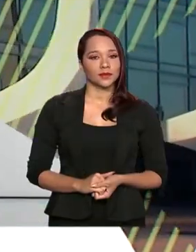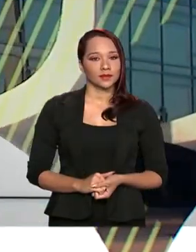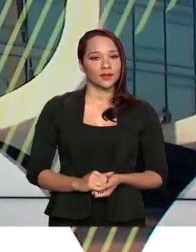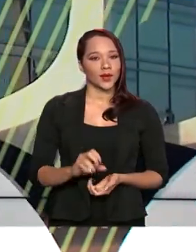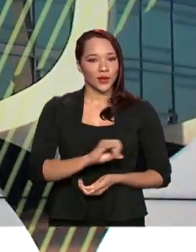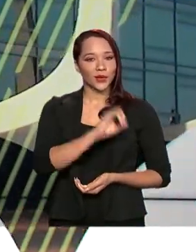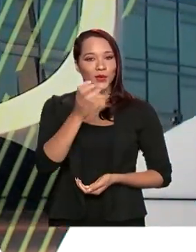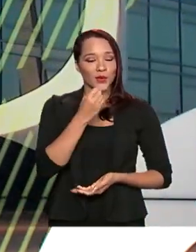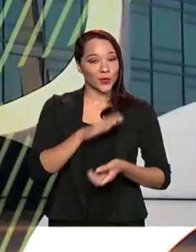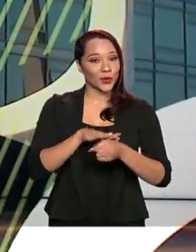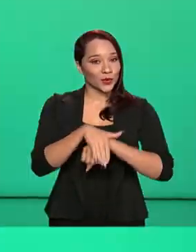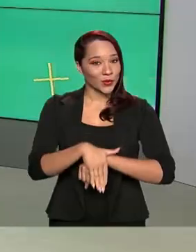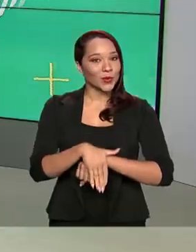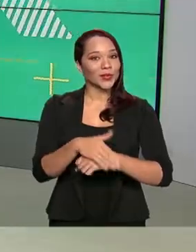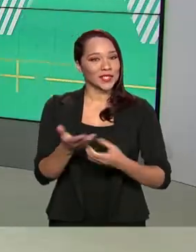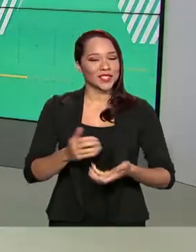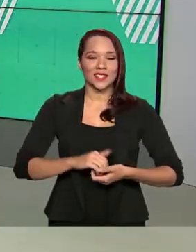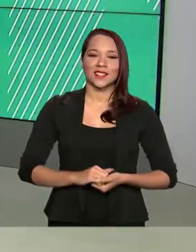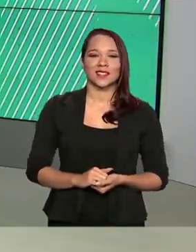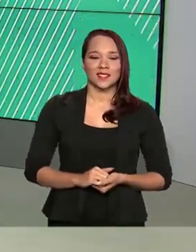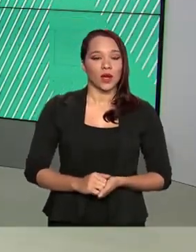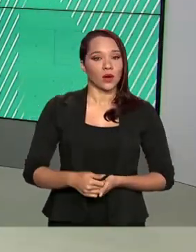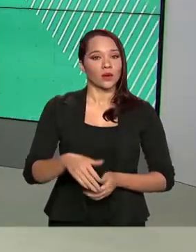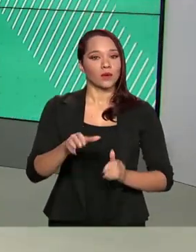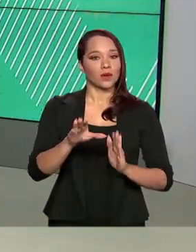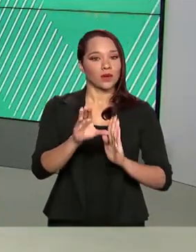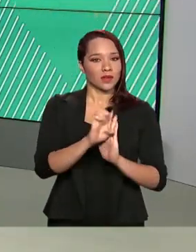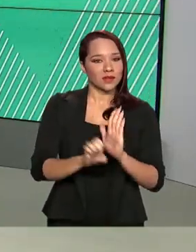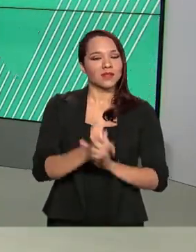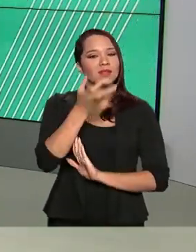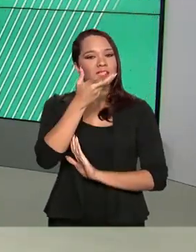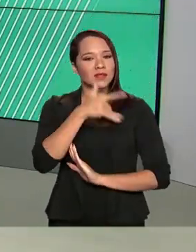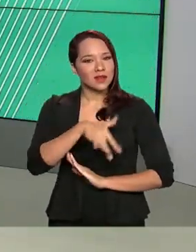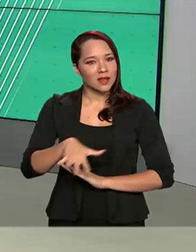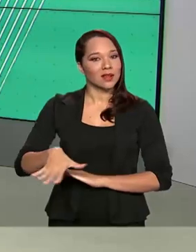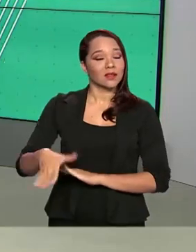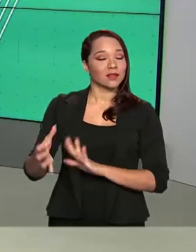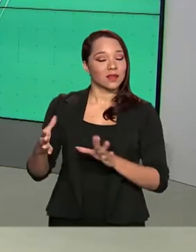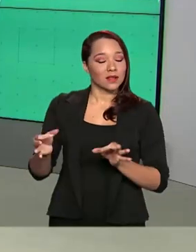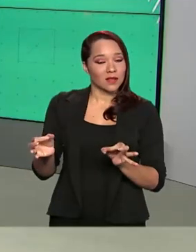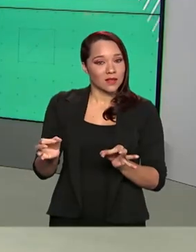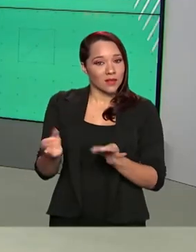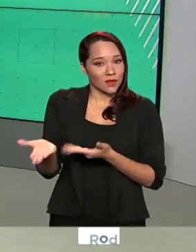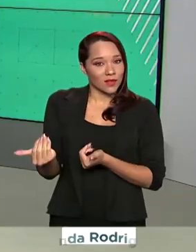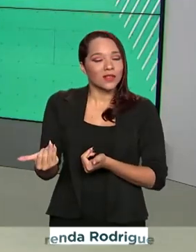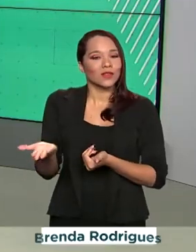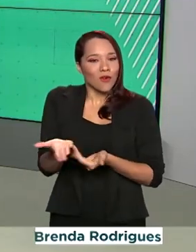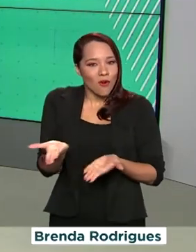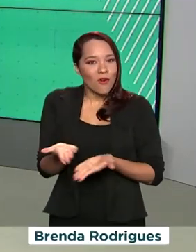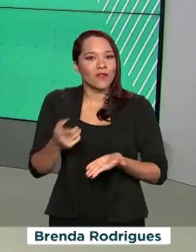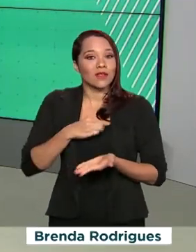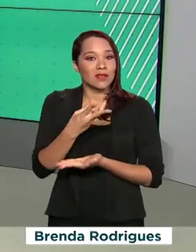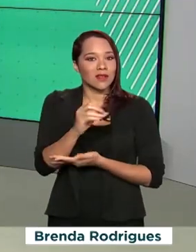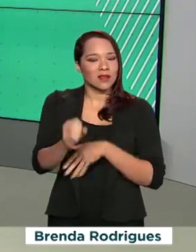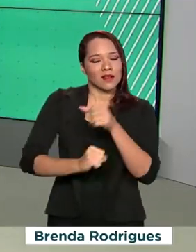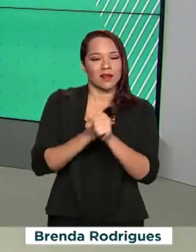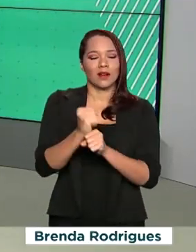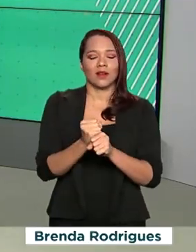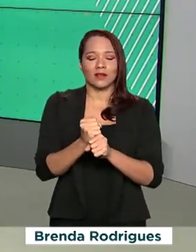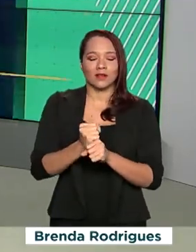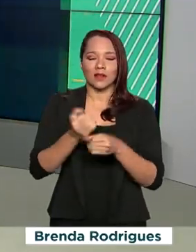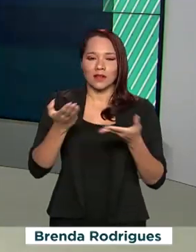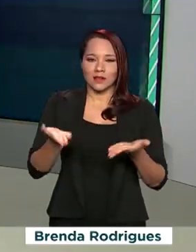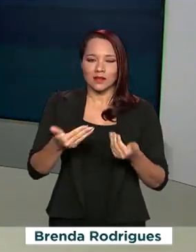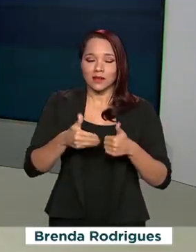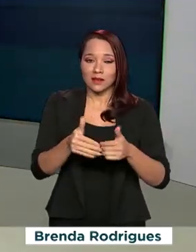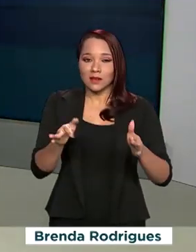Olá, boa noite. O Estatuto da Criança e do Adolescente completa hoje 30 anos. Numa cerimônia agora há pouco no